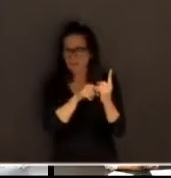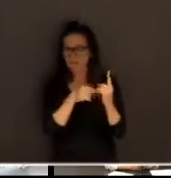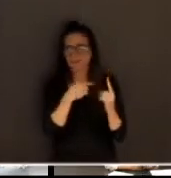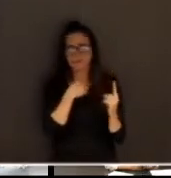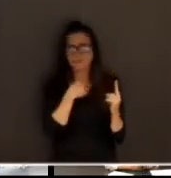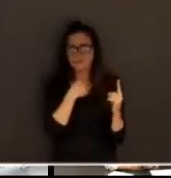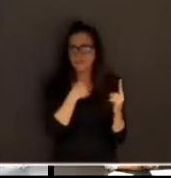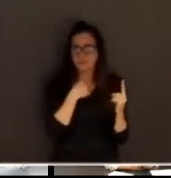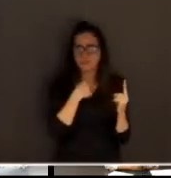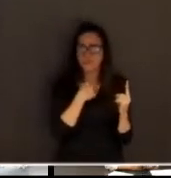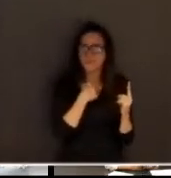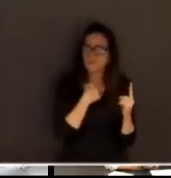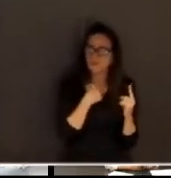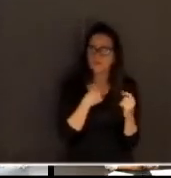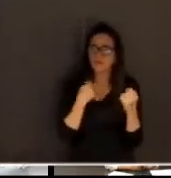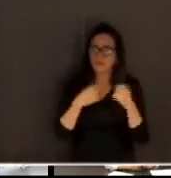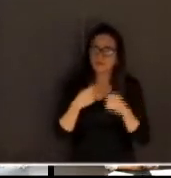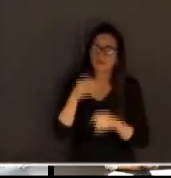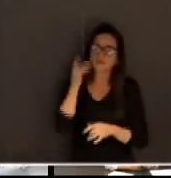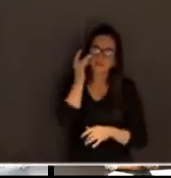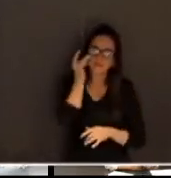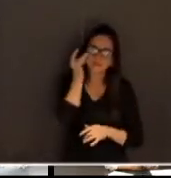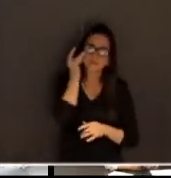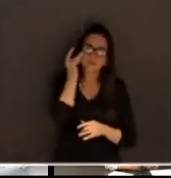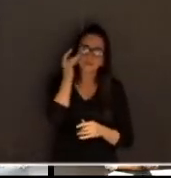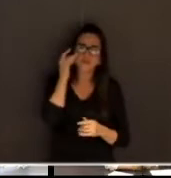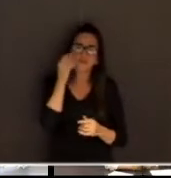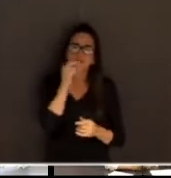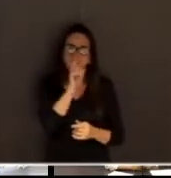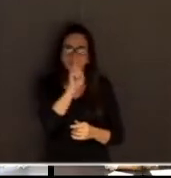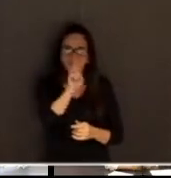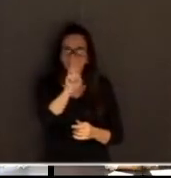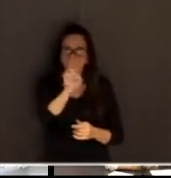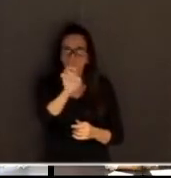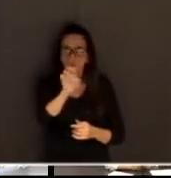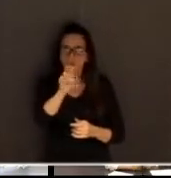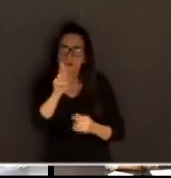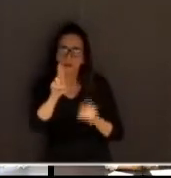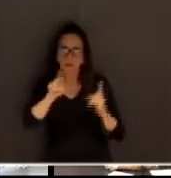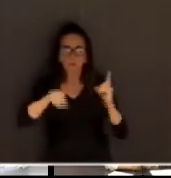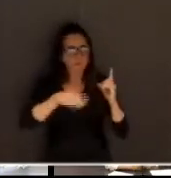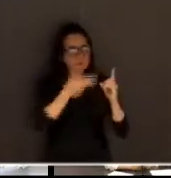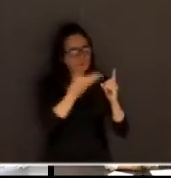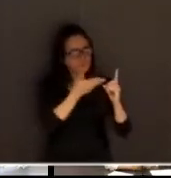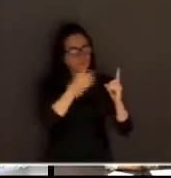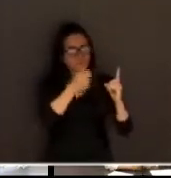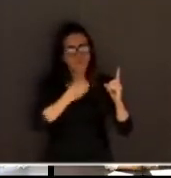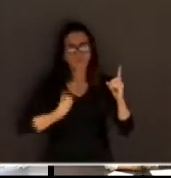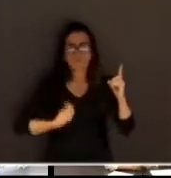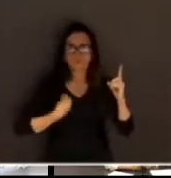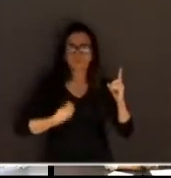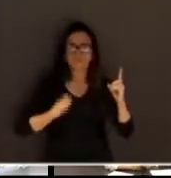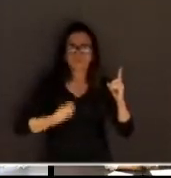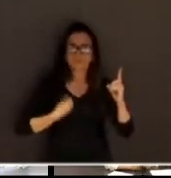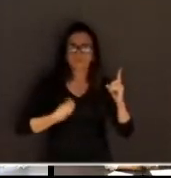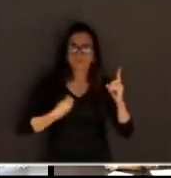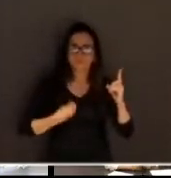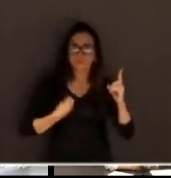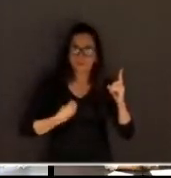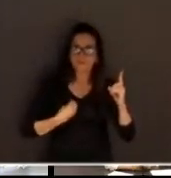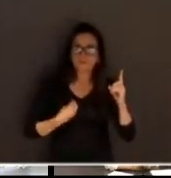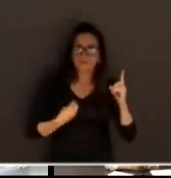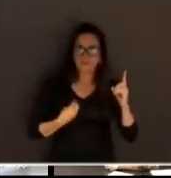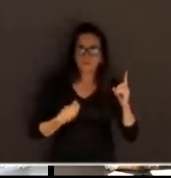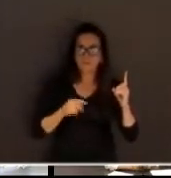previste sobre isso e tal. Na época da reforma de 2008, tem que se autorizar, então, a intimação por edital e a realização de júri sem réu.